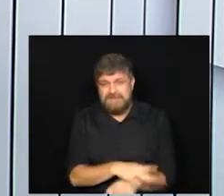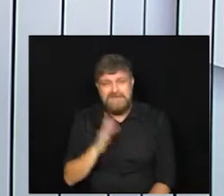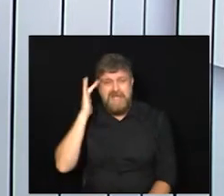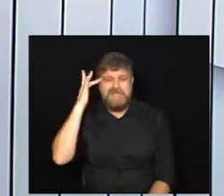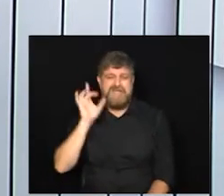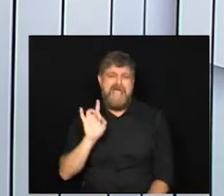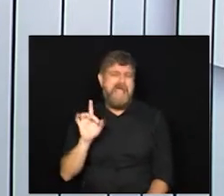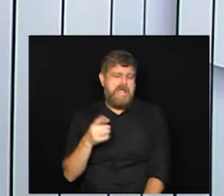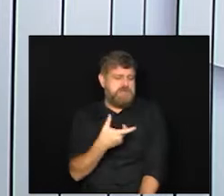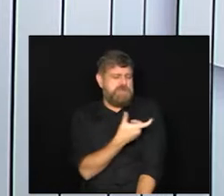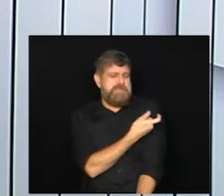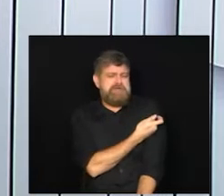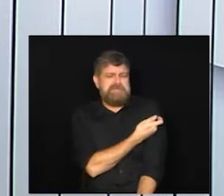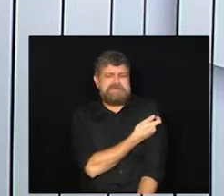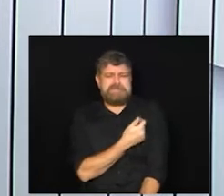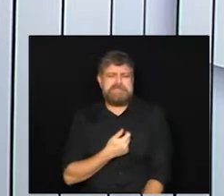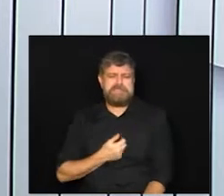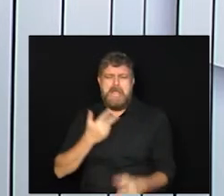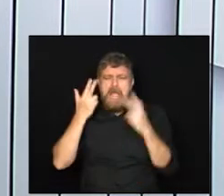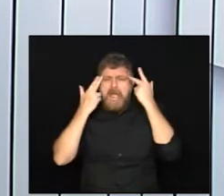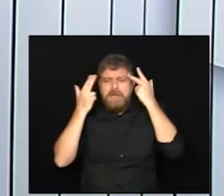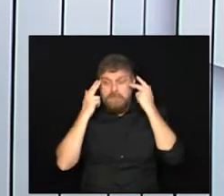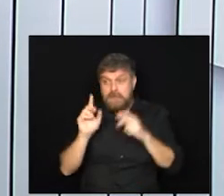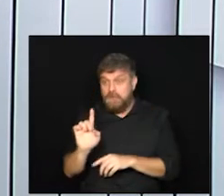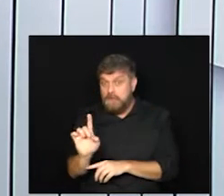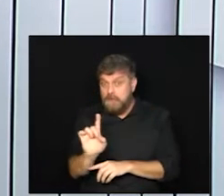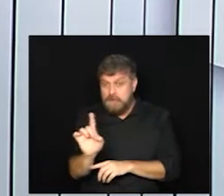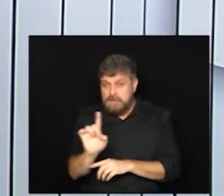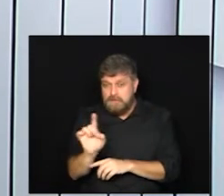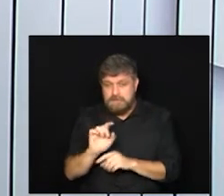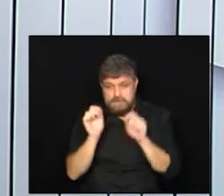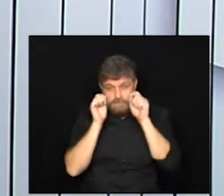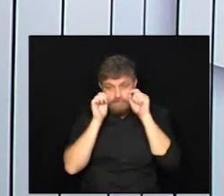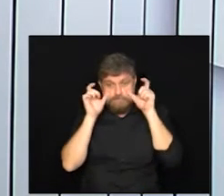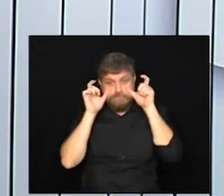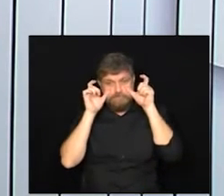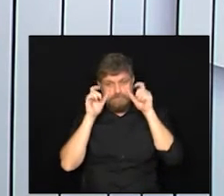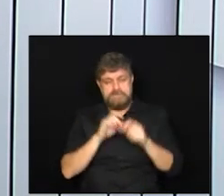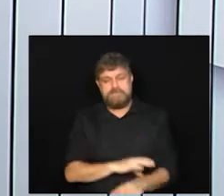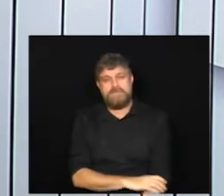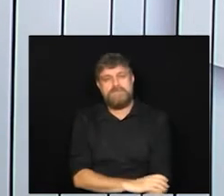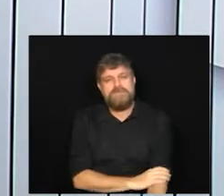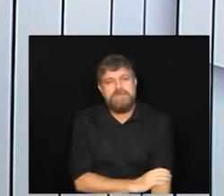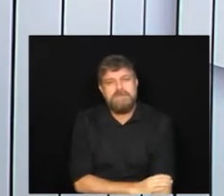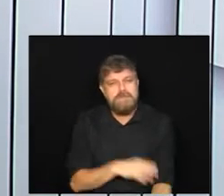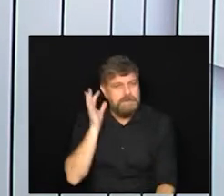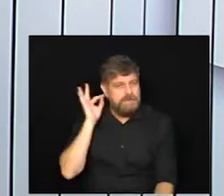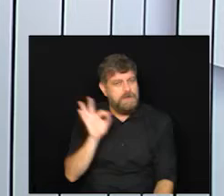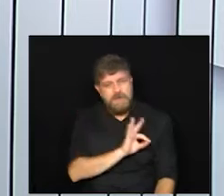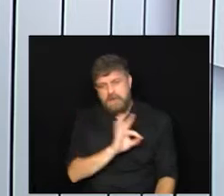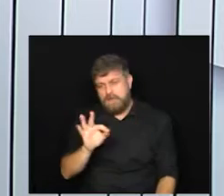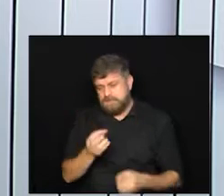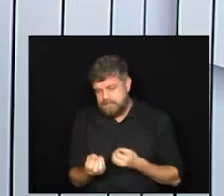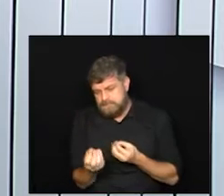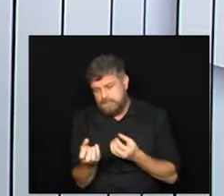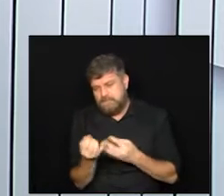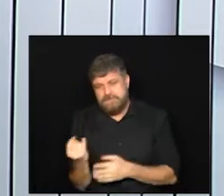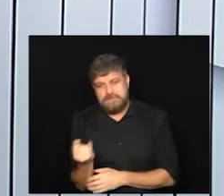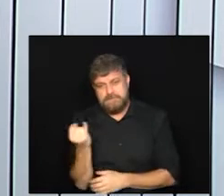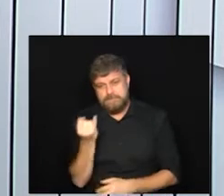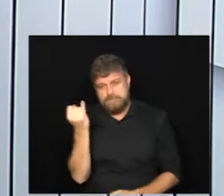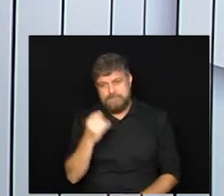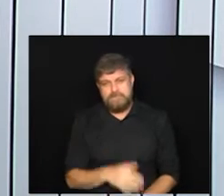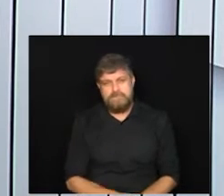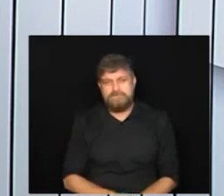é apenas algo da vacina o efeito colateral ótimo essa informação também importante